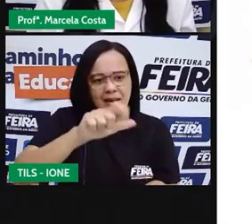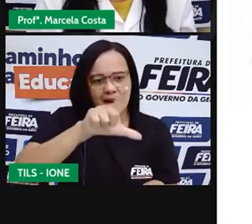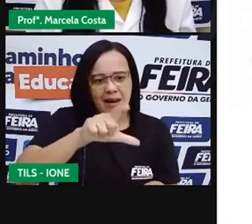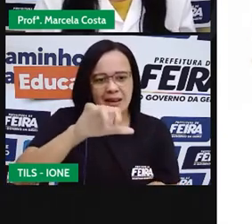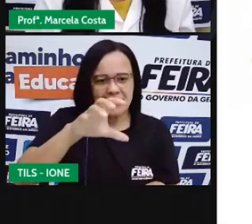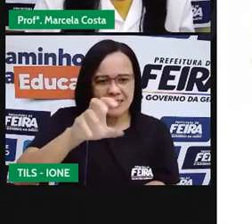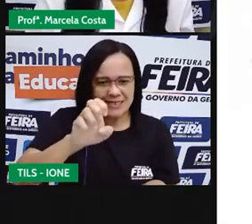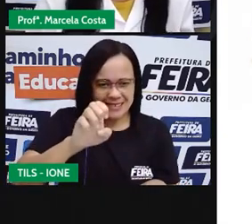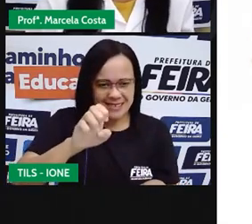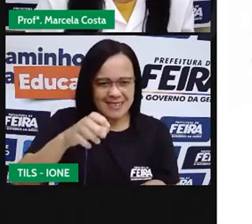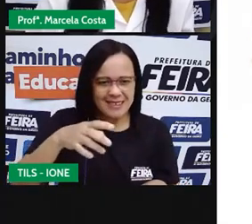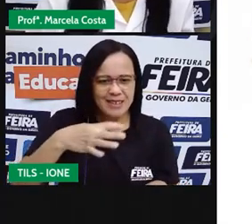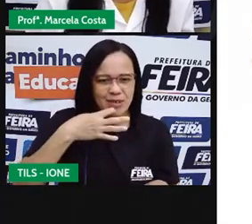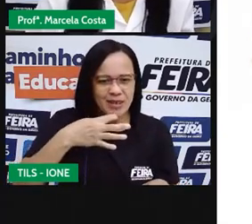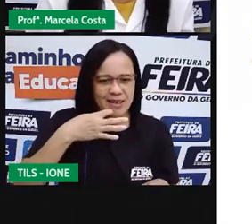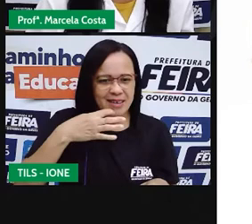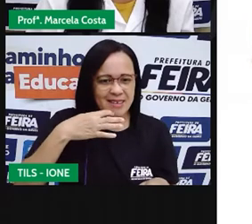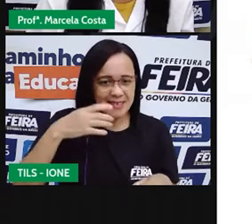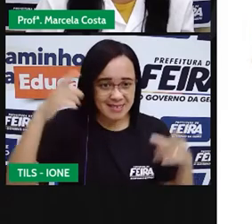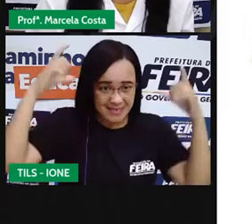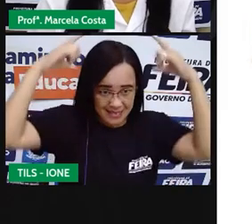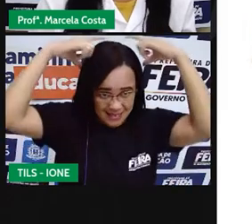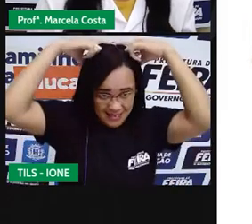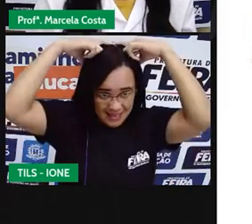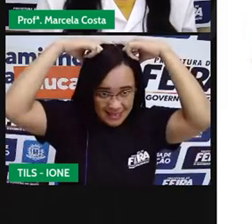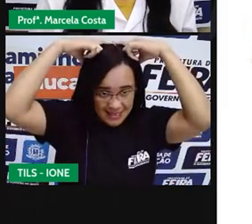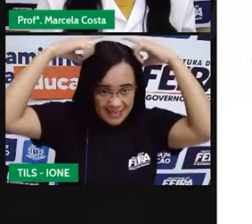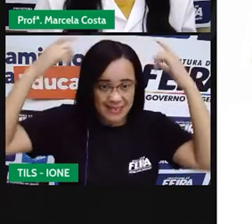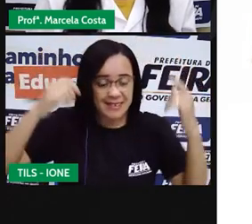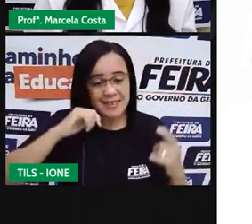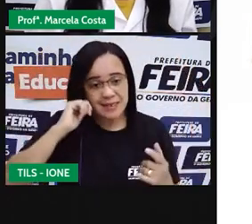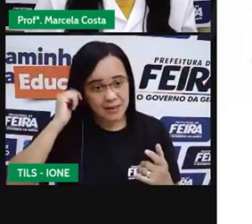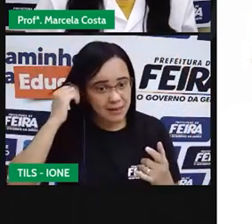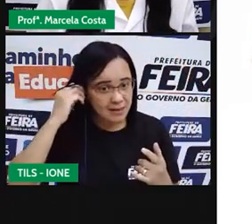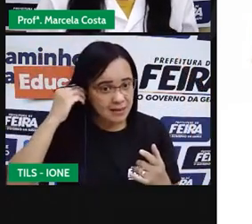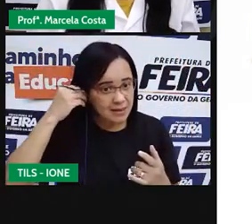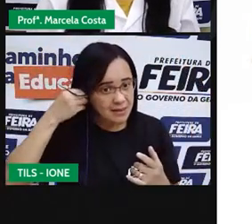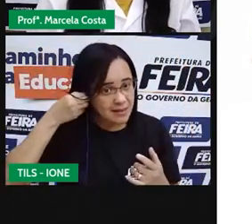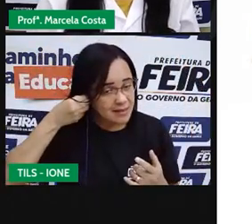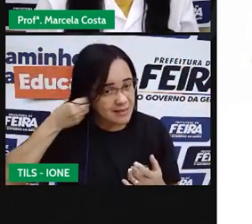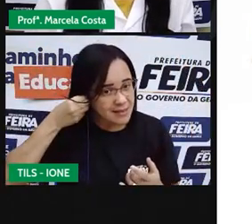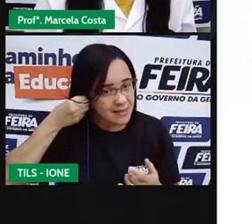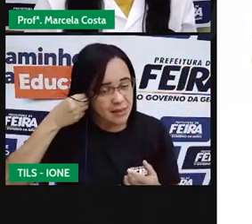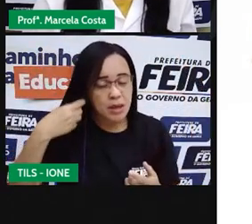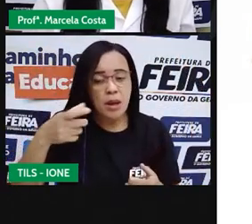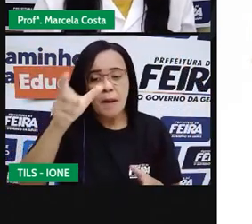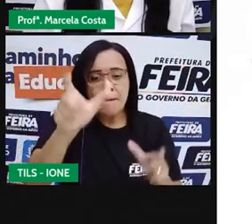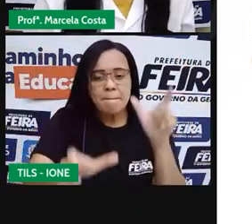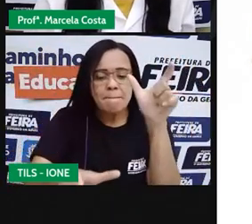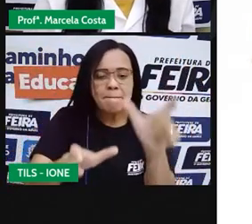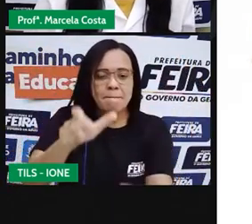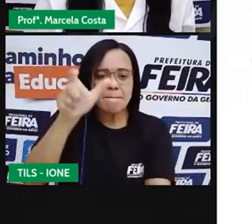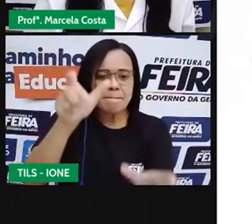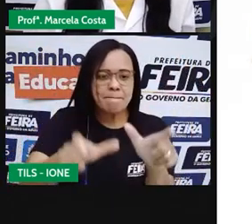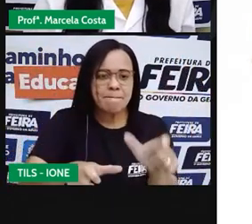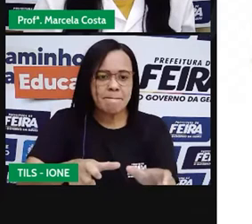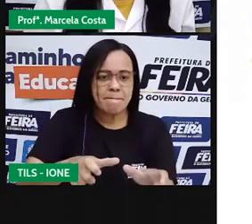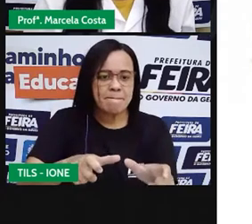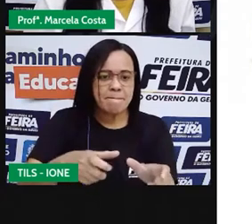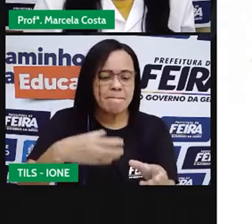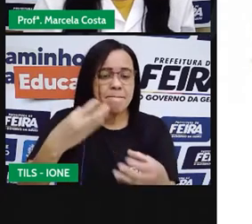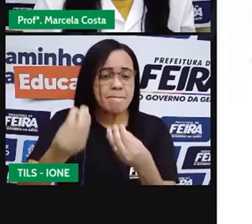Alice no País das Maravilhas. Vemos que ela é uma personagem, que ela tem a pele